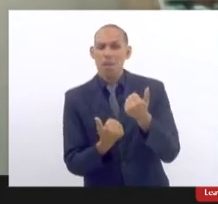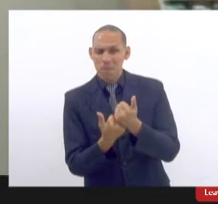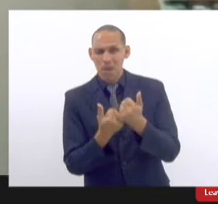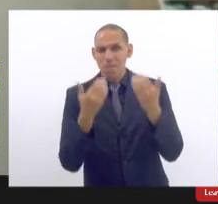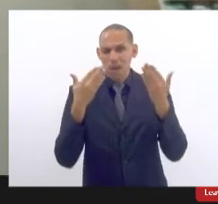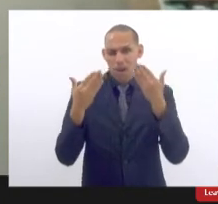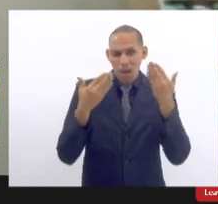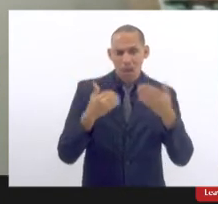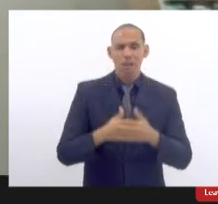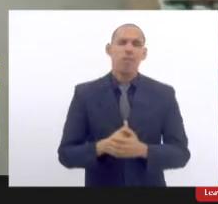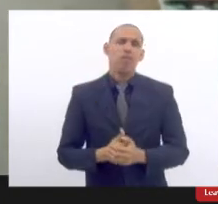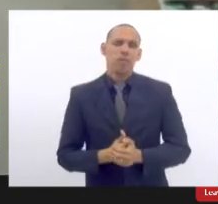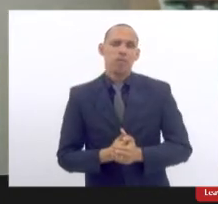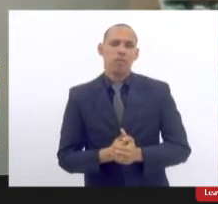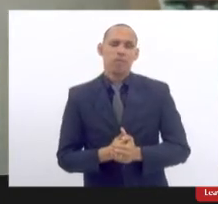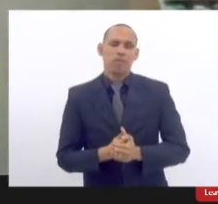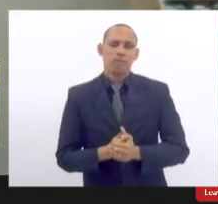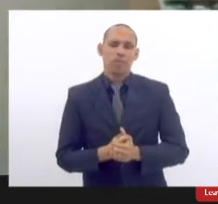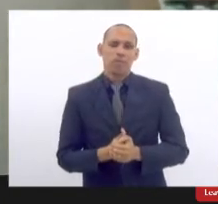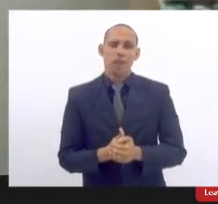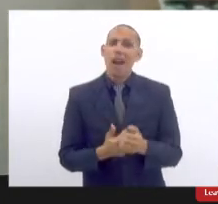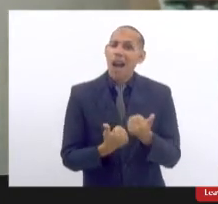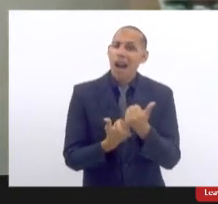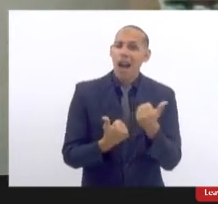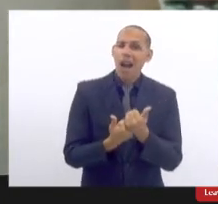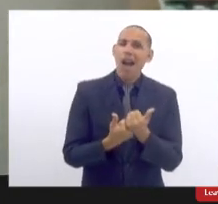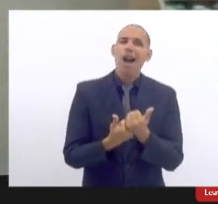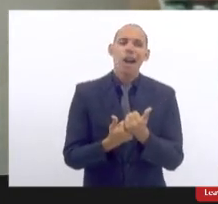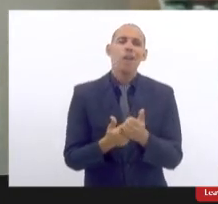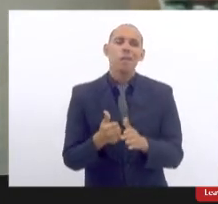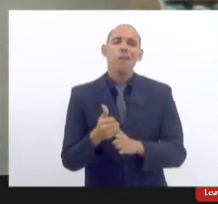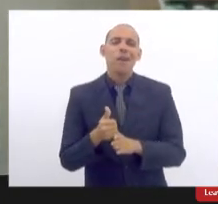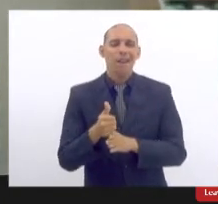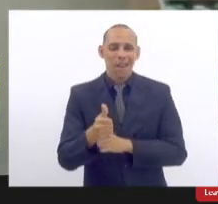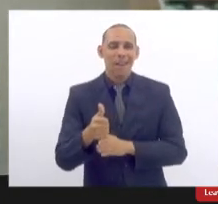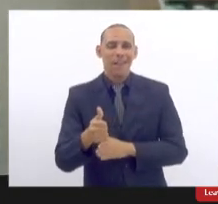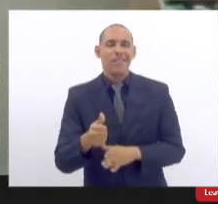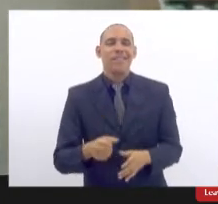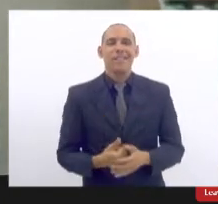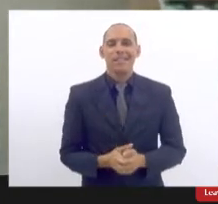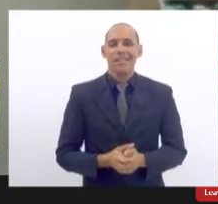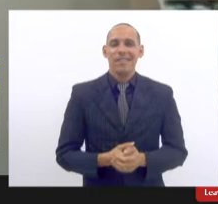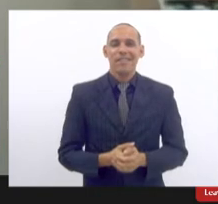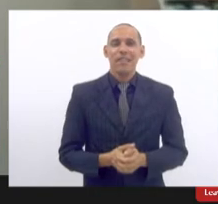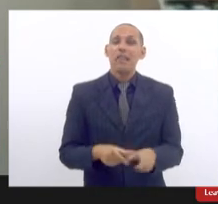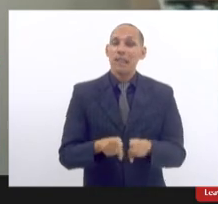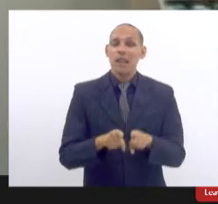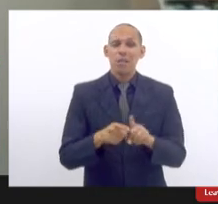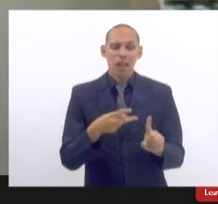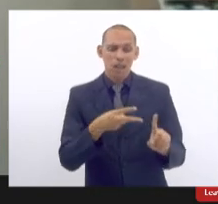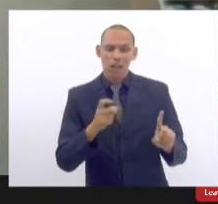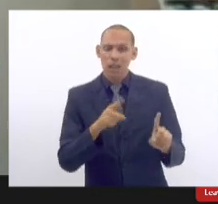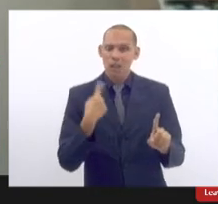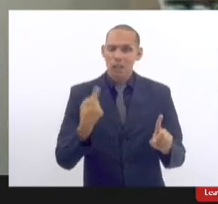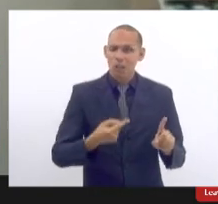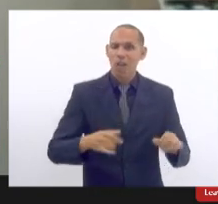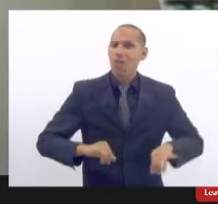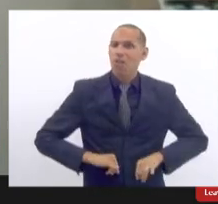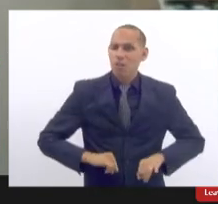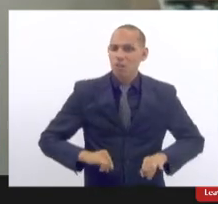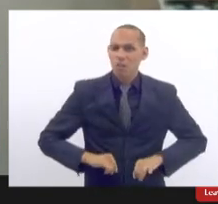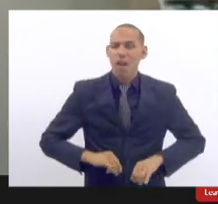também apoio psicológico apoio moral reconhecimento do que passamos valorização